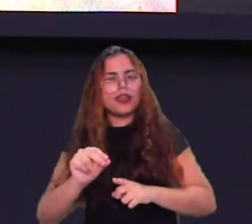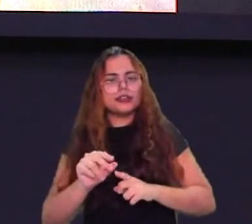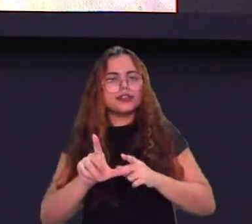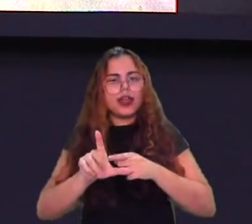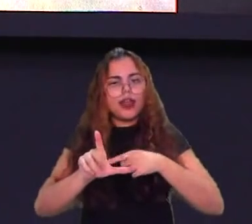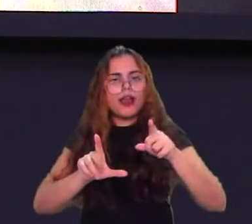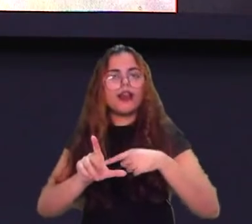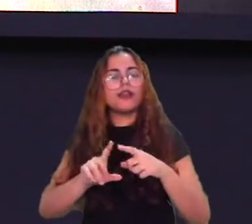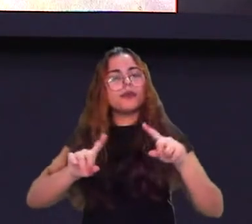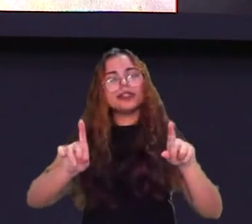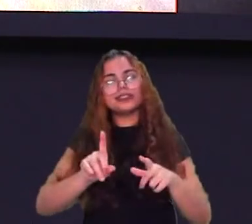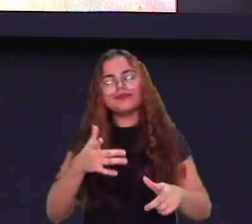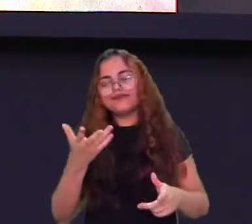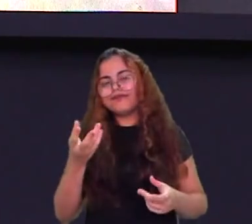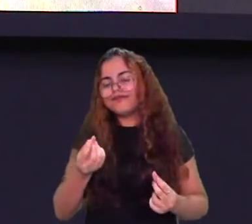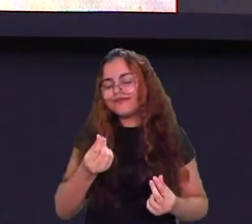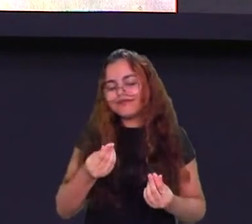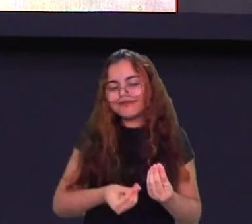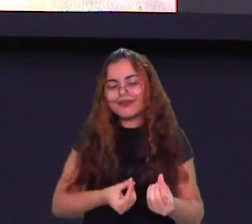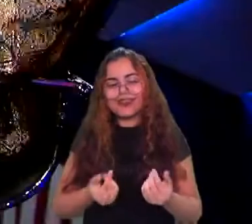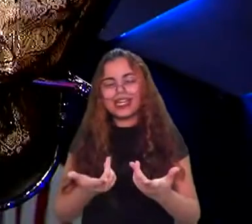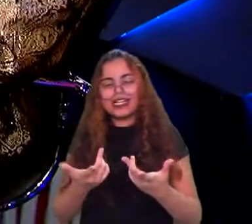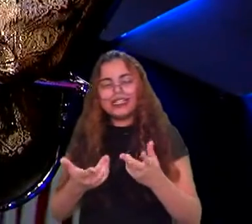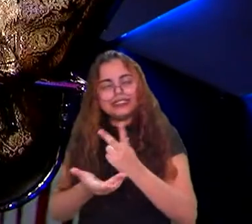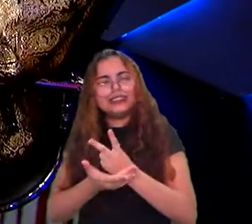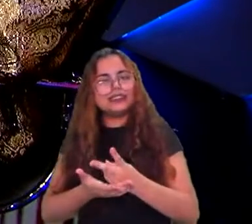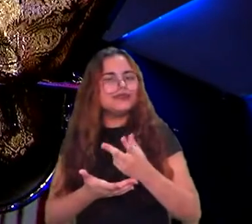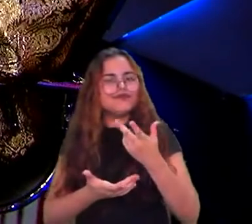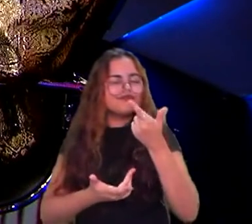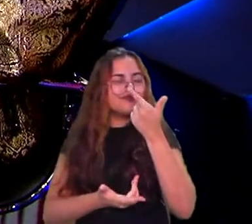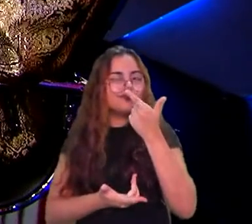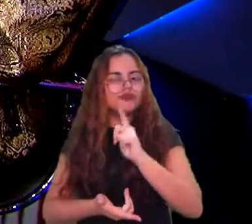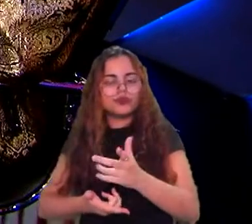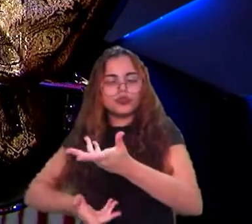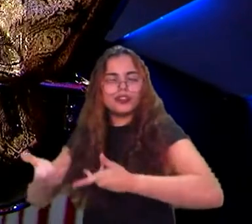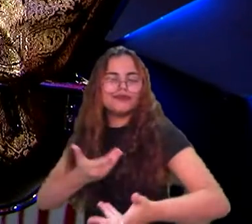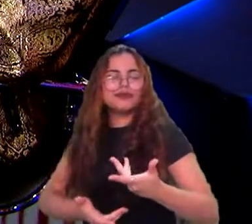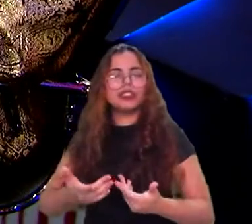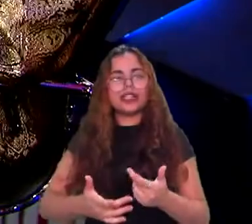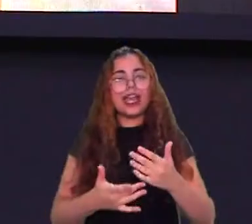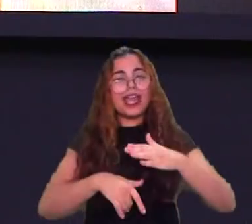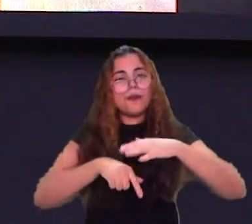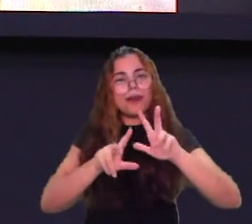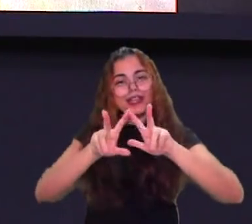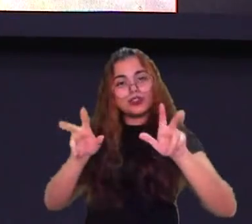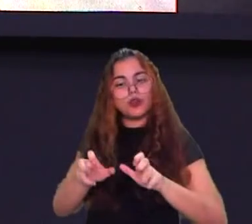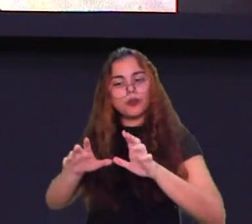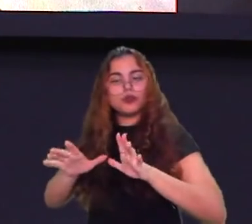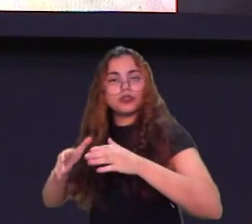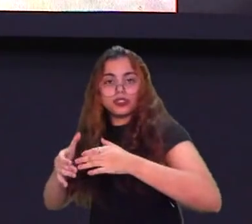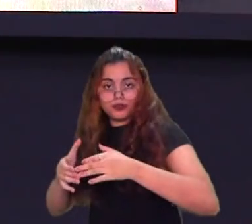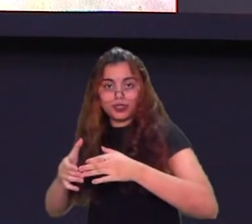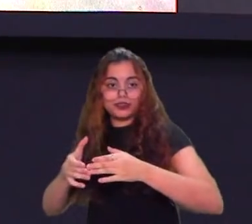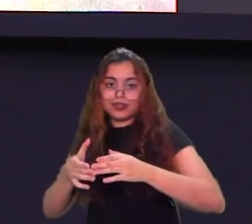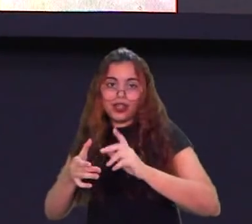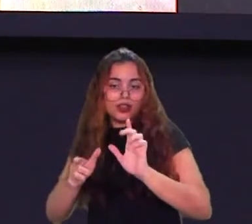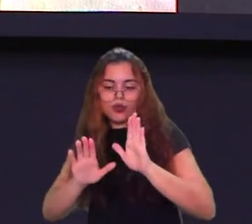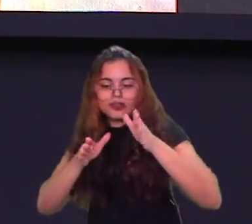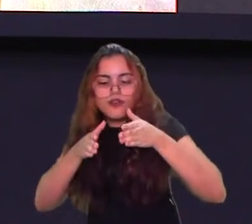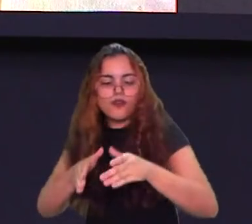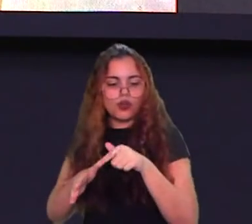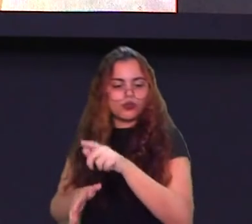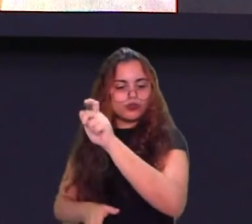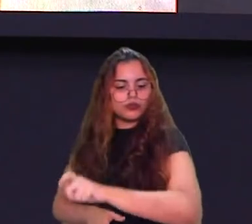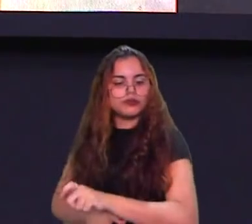ou... Então, acho que isso é algo mais sobre o time do que sobre ele. É, inclusive, né, Volta, o jogo que ele jogou bem também foi de Jayce. Você acha que